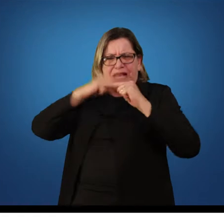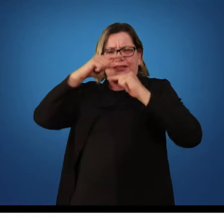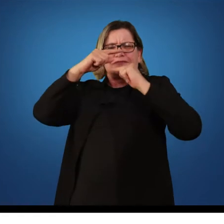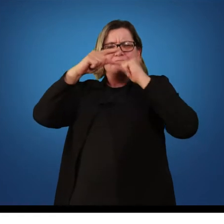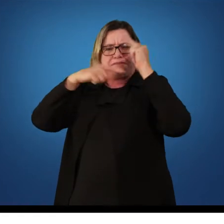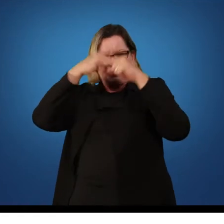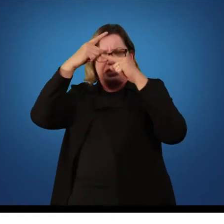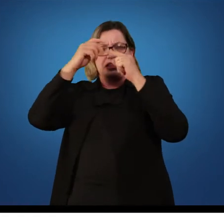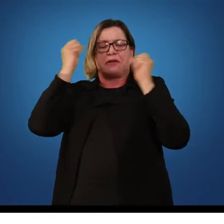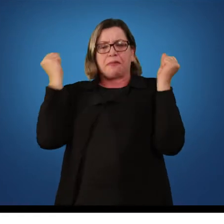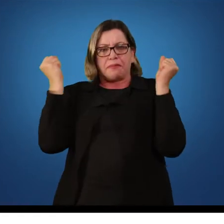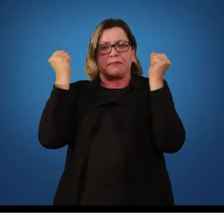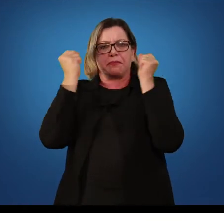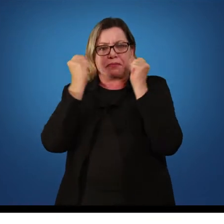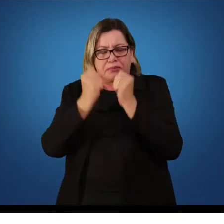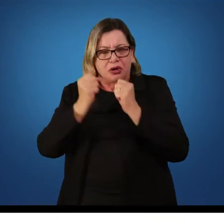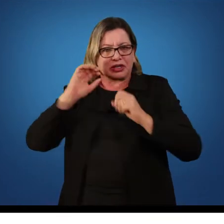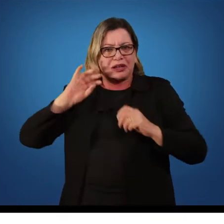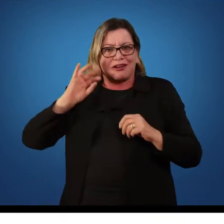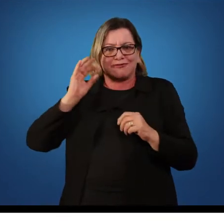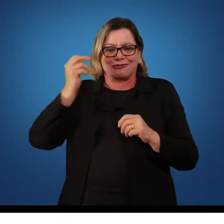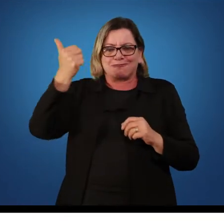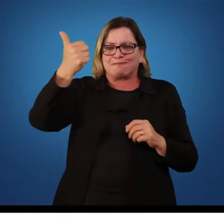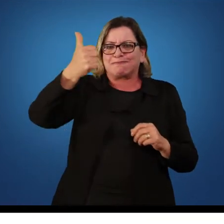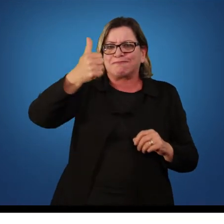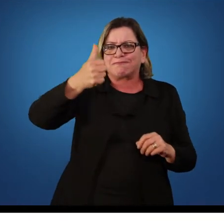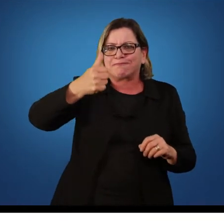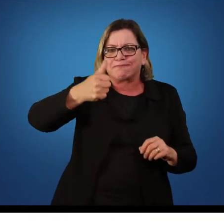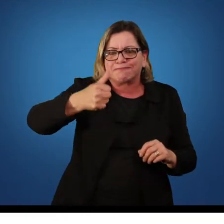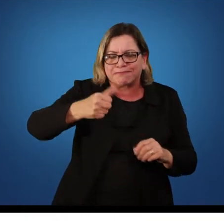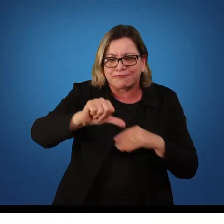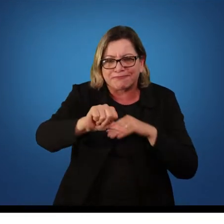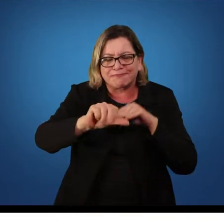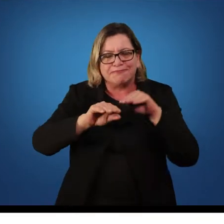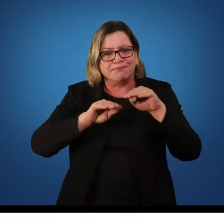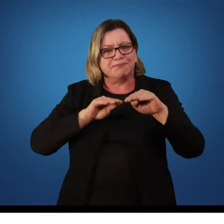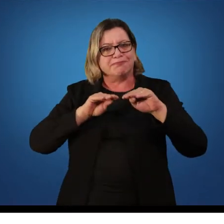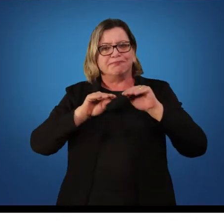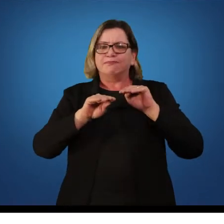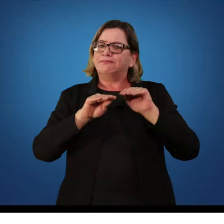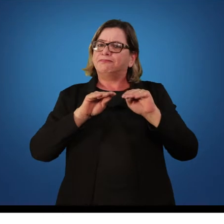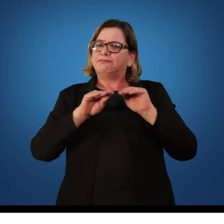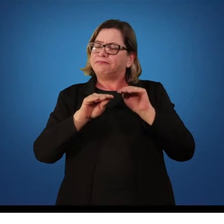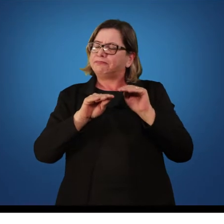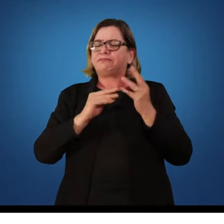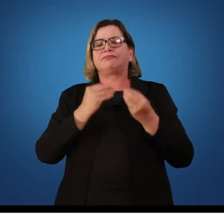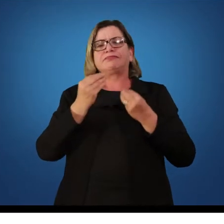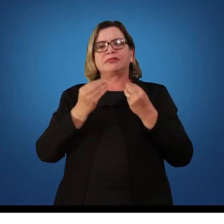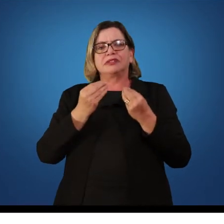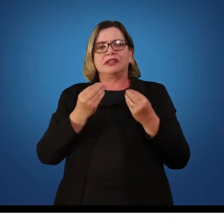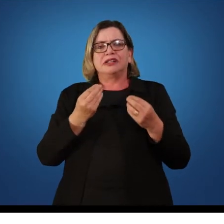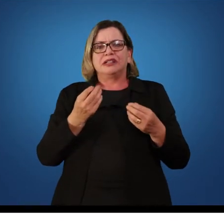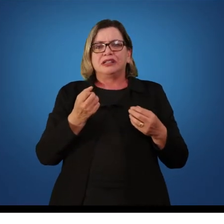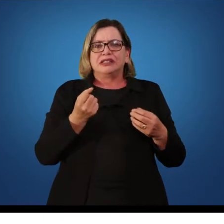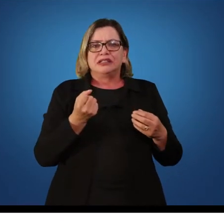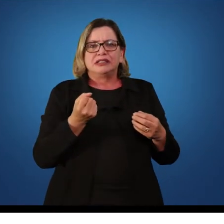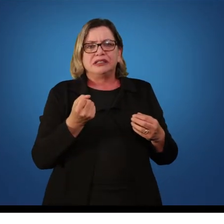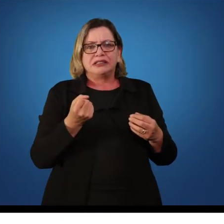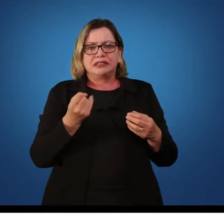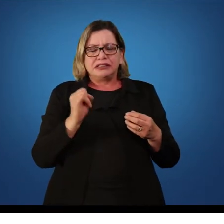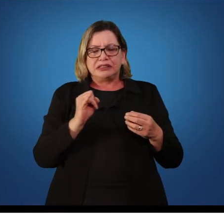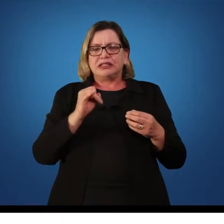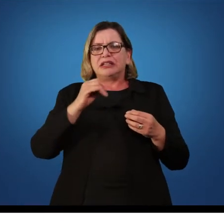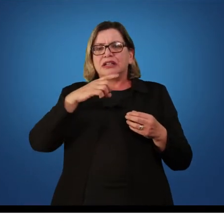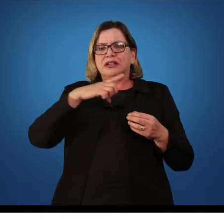possibilidade muito grande de decadência dessa performance. Então, quando eu